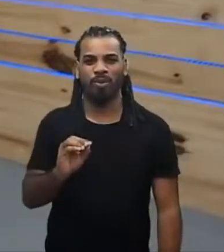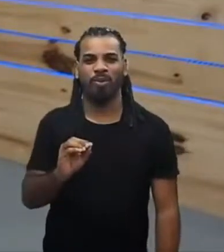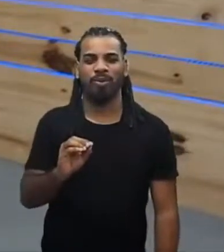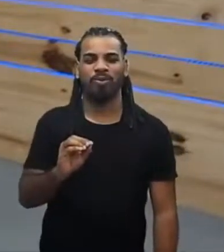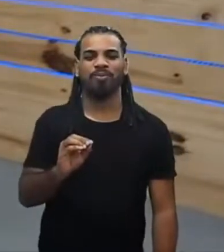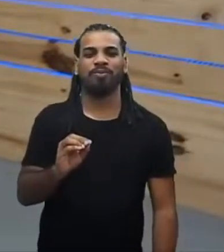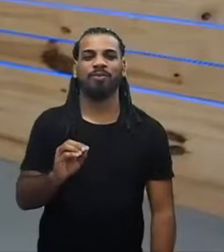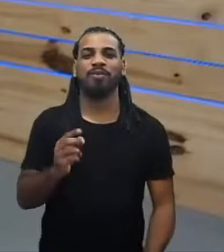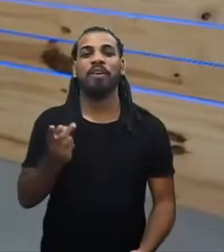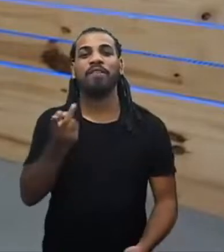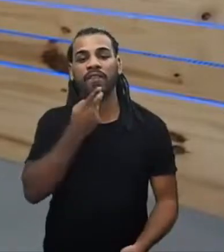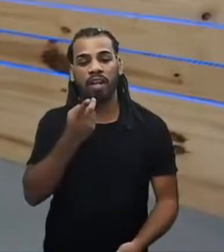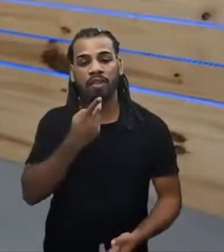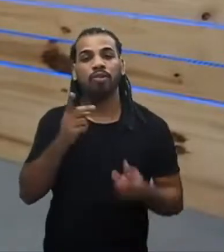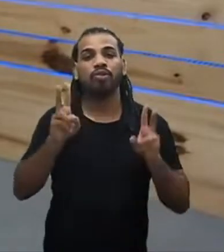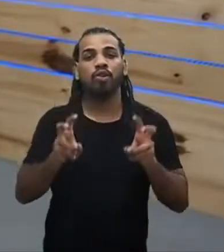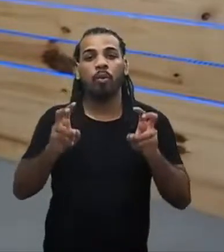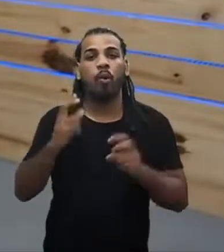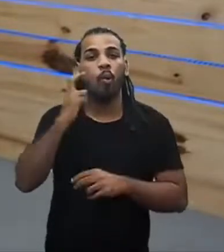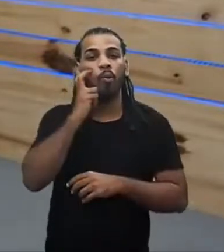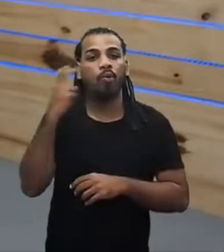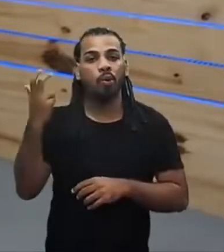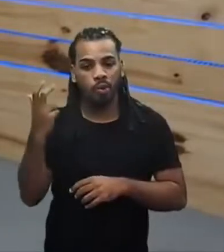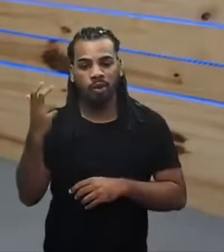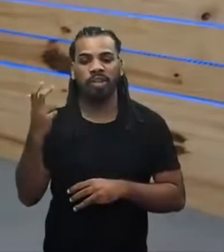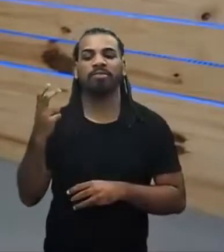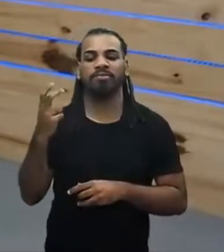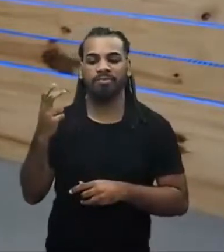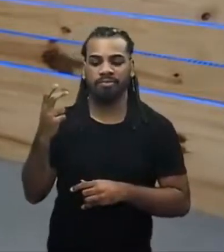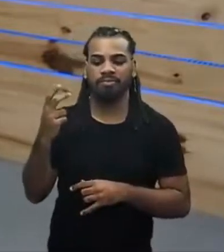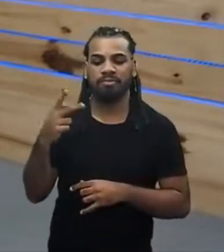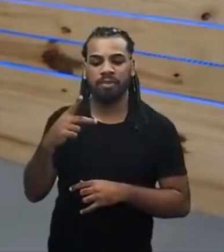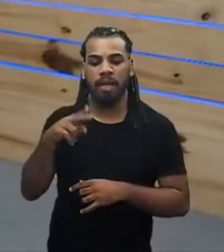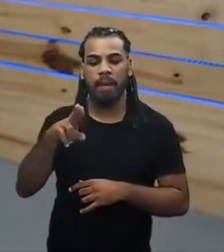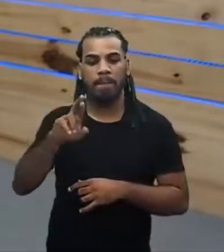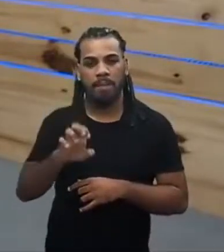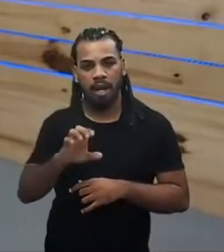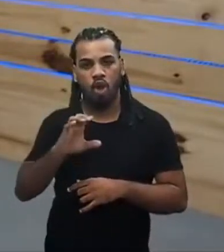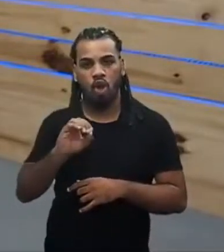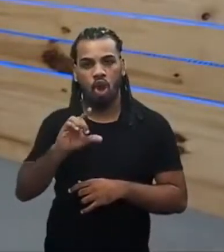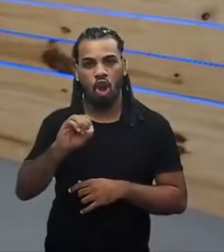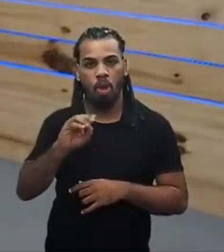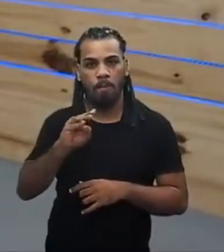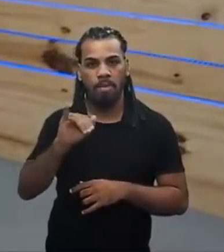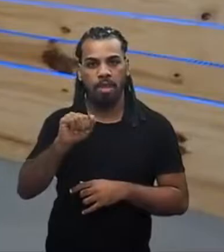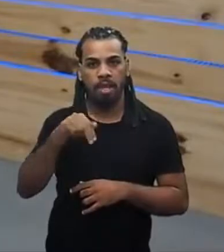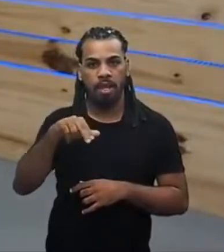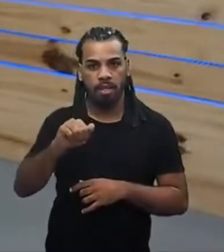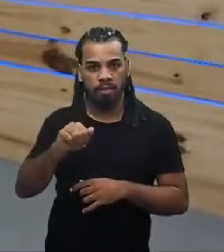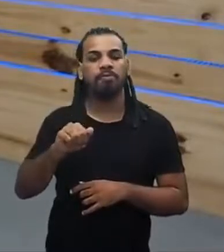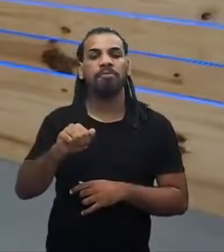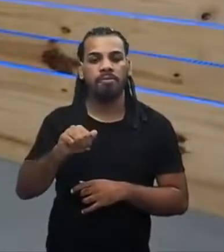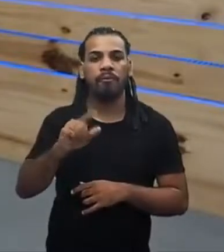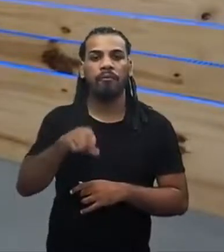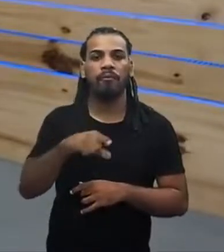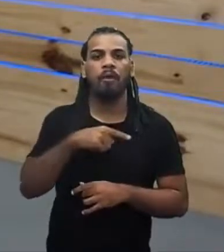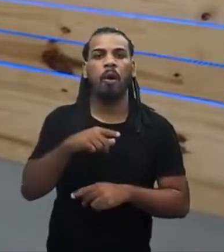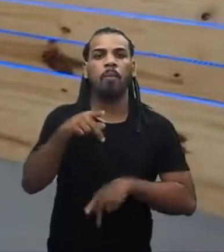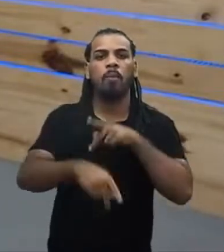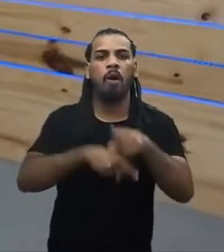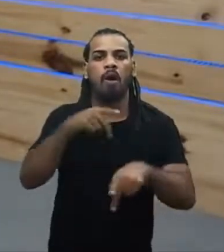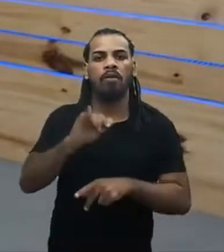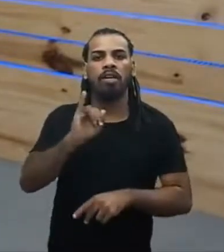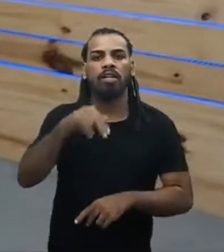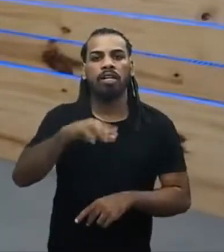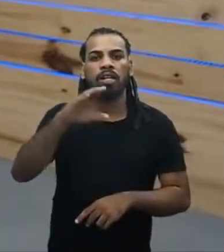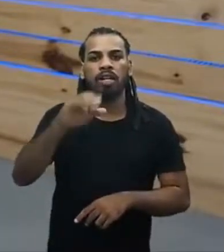falar, mais uma vez, sobre as culturas pré-colombianas, vendo aspectos dos povos incas, e,